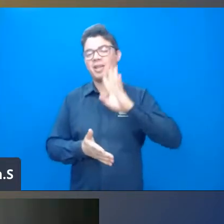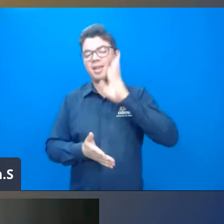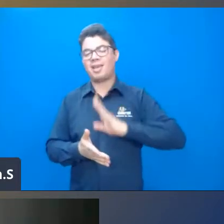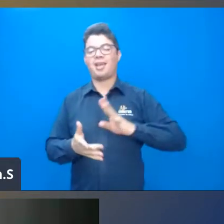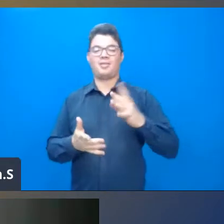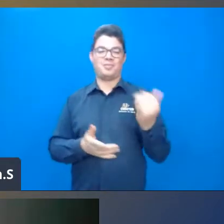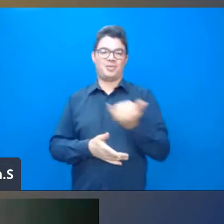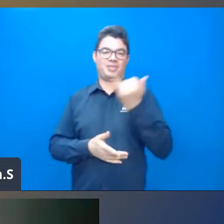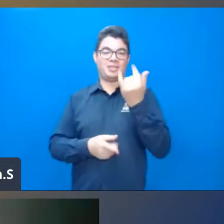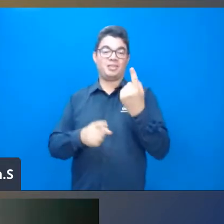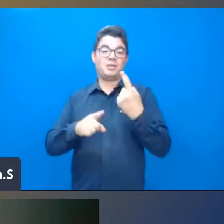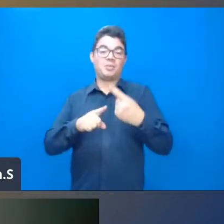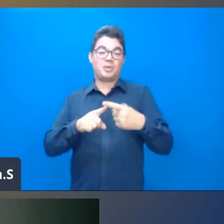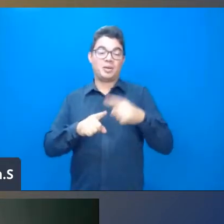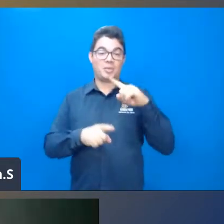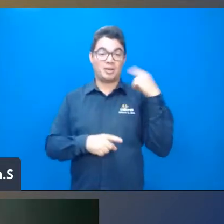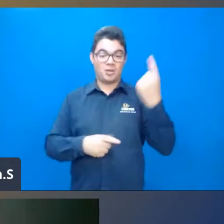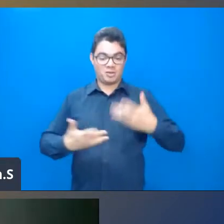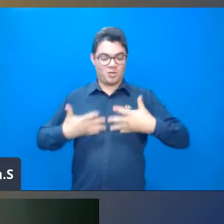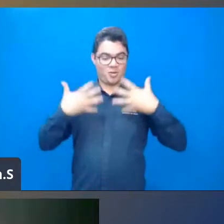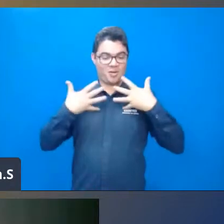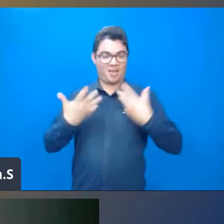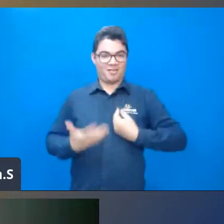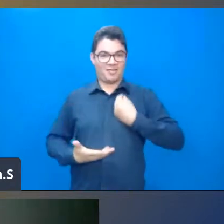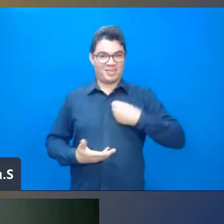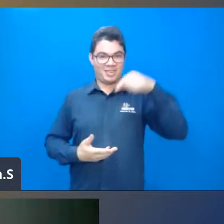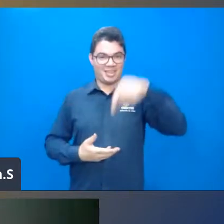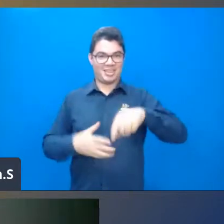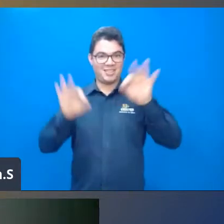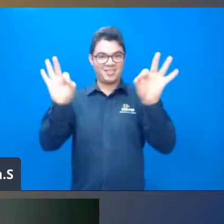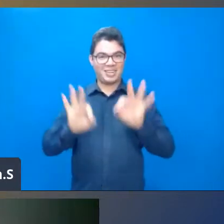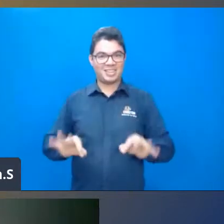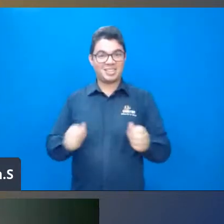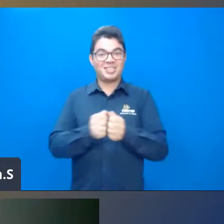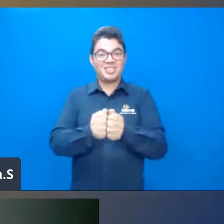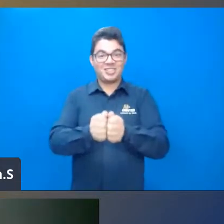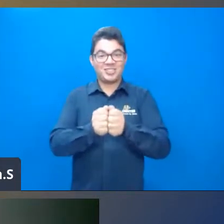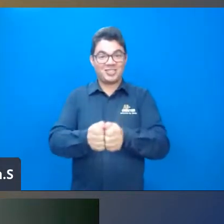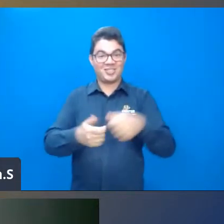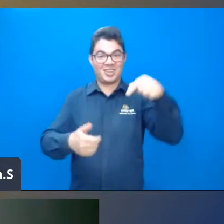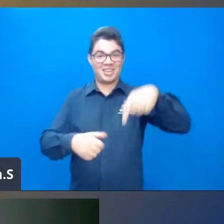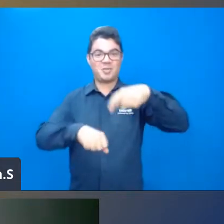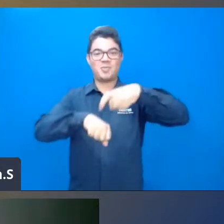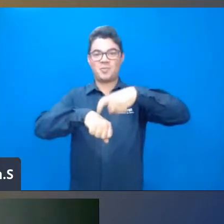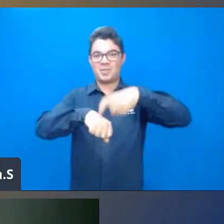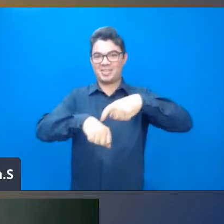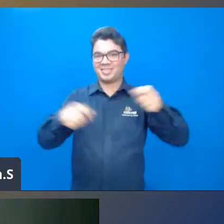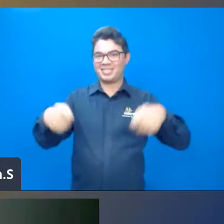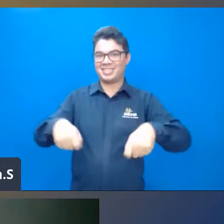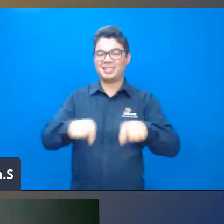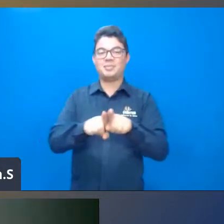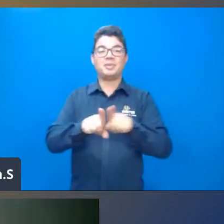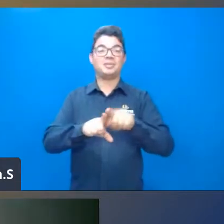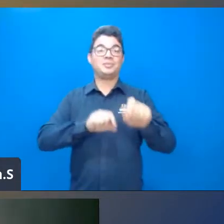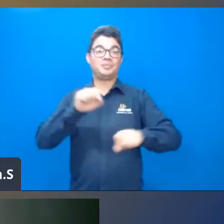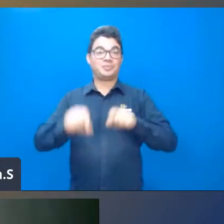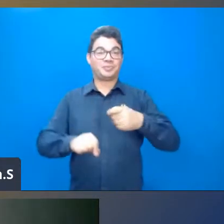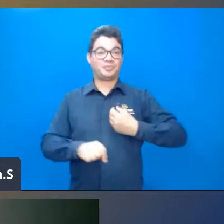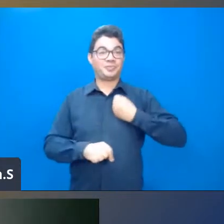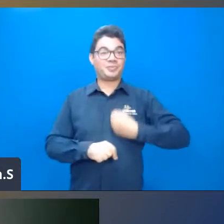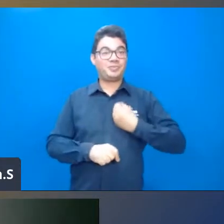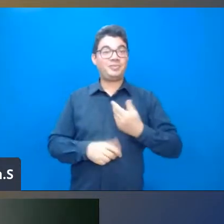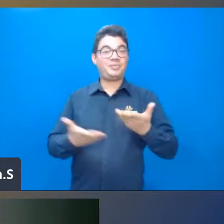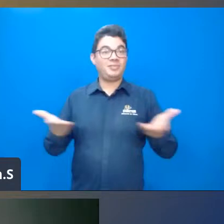e para nós, assim, uma honra poder participar aqui um pouquinho, né, desse momento. E, então, estamos aqui à disposição,